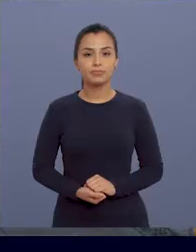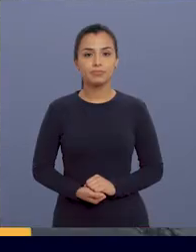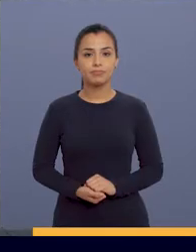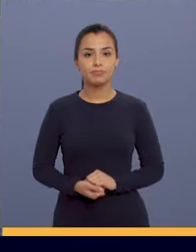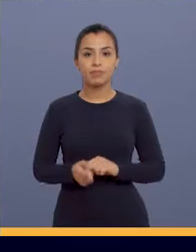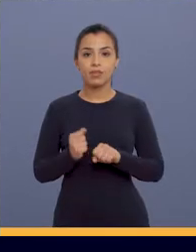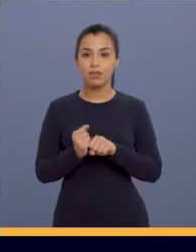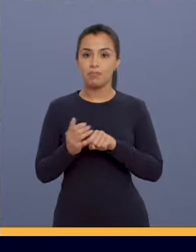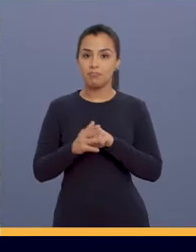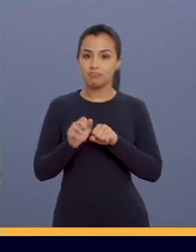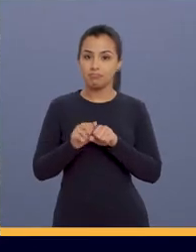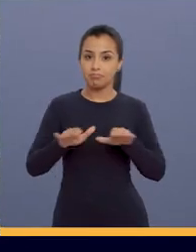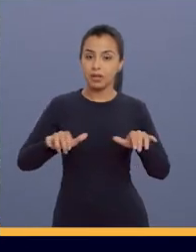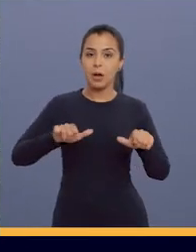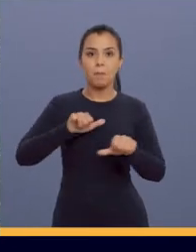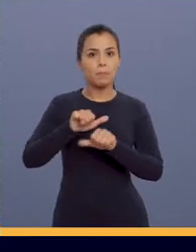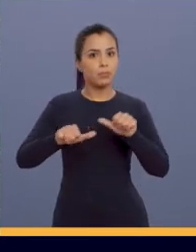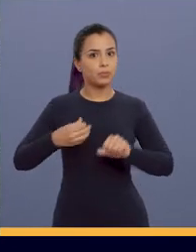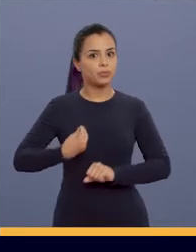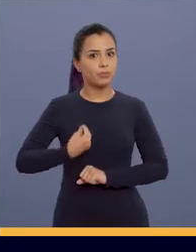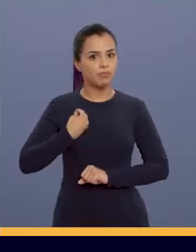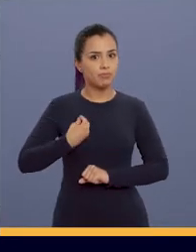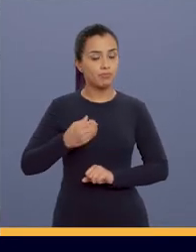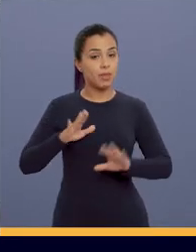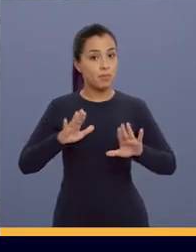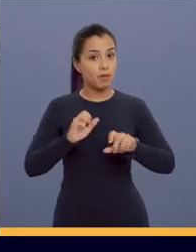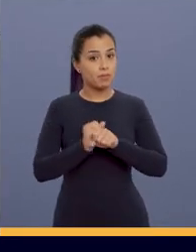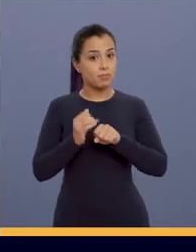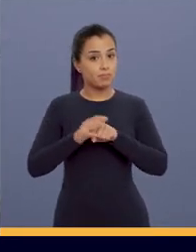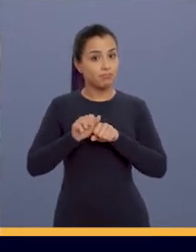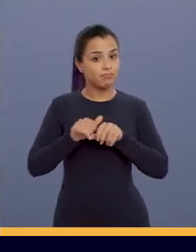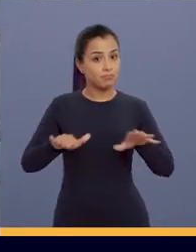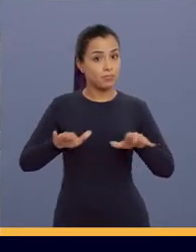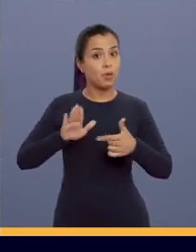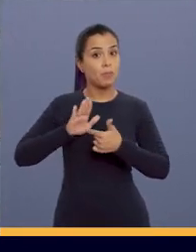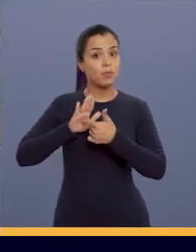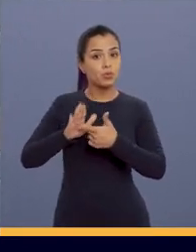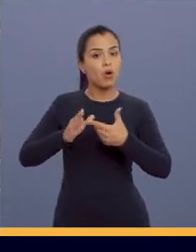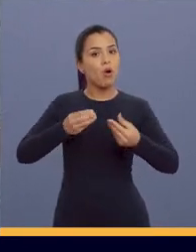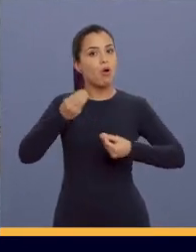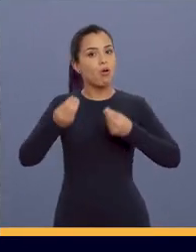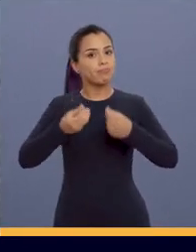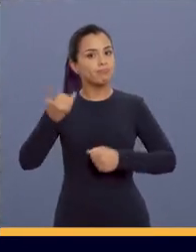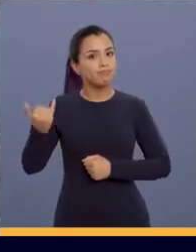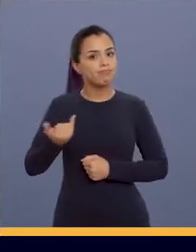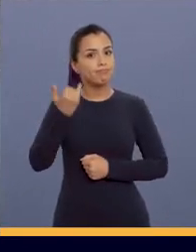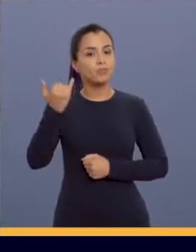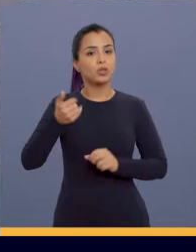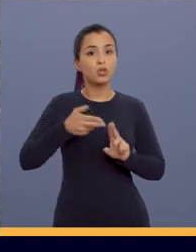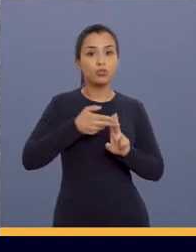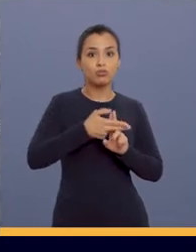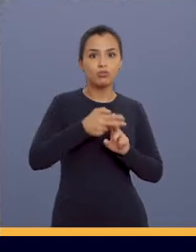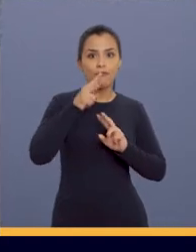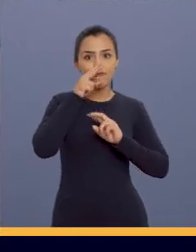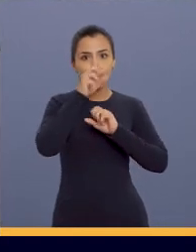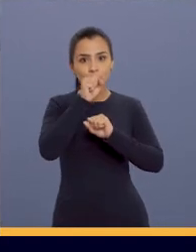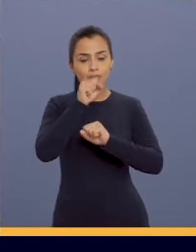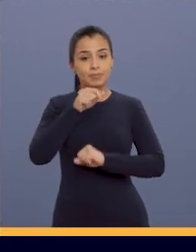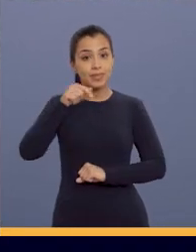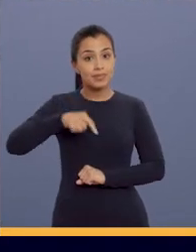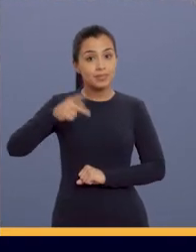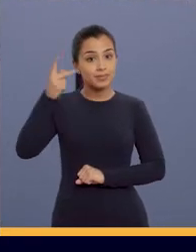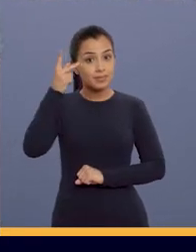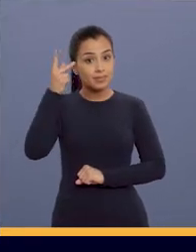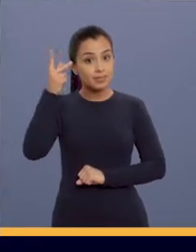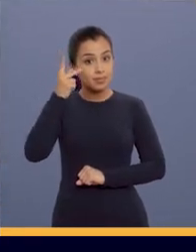A pandemia mudou muito a nossa vida, mas a pandemia também mostrou a importância de um SUS forte. E aqui na cidade